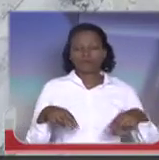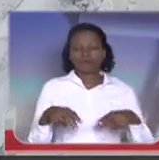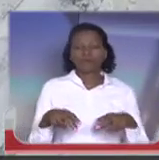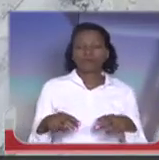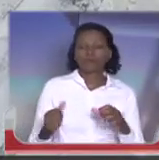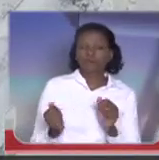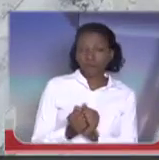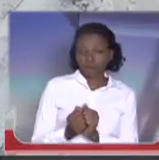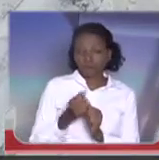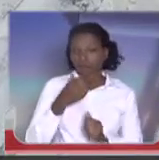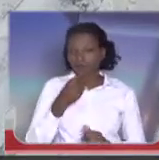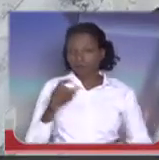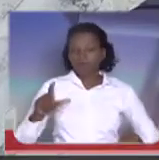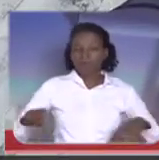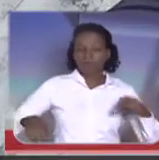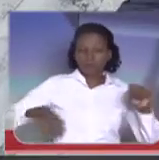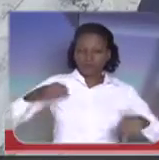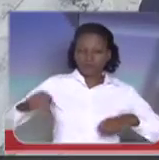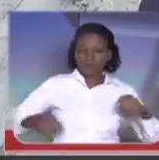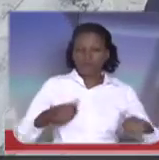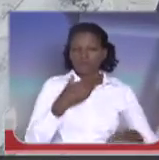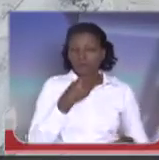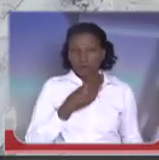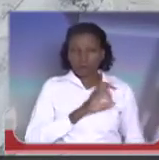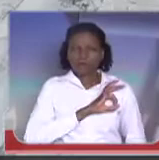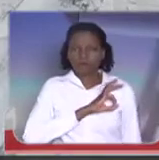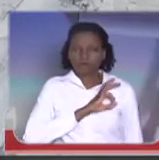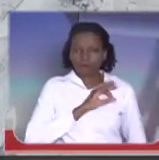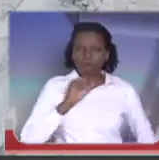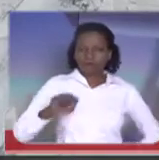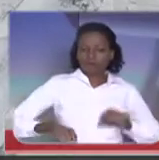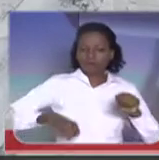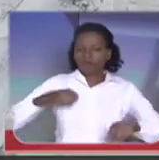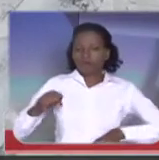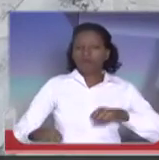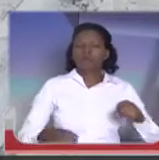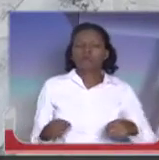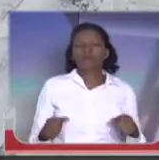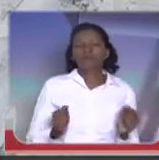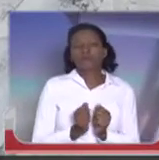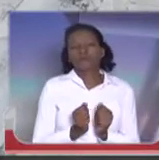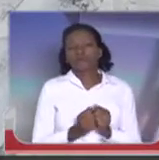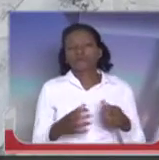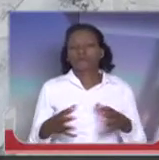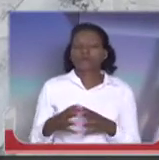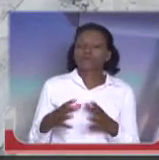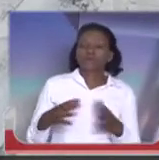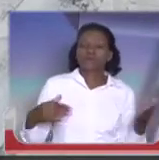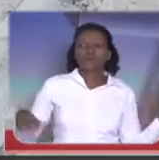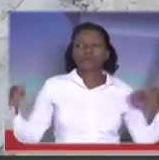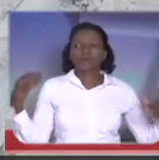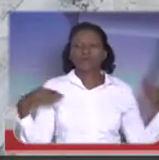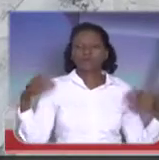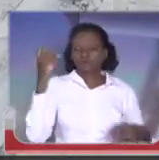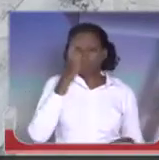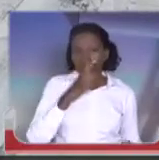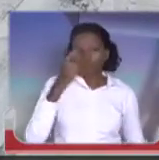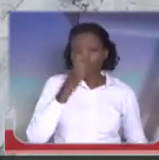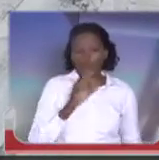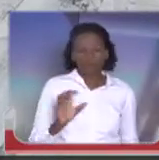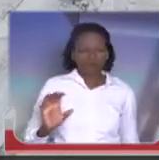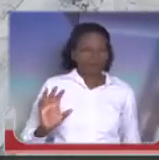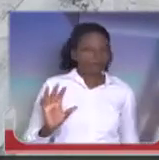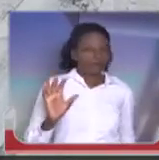Militar, devidamente uniformizado, lá com o uniforme de ciclista, junto com o grupo, passeando, aproveitando a manhã de domingo. Eis que, de repente,